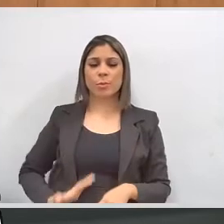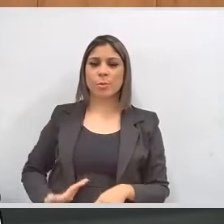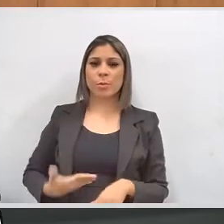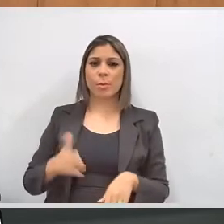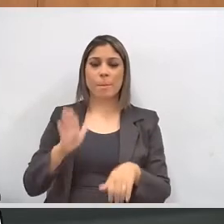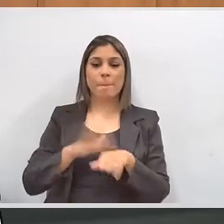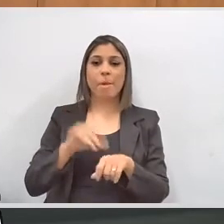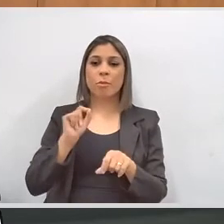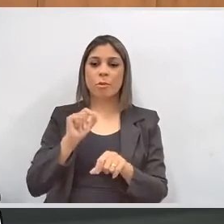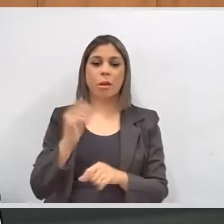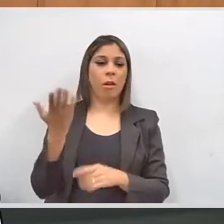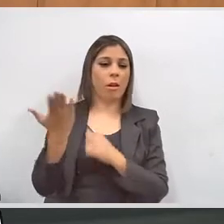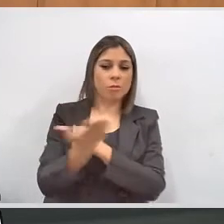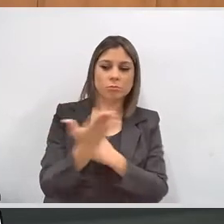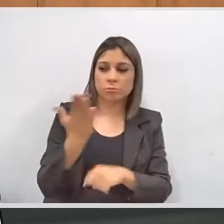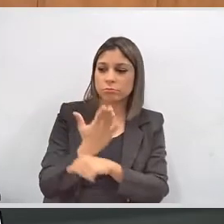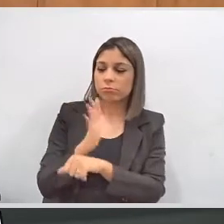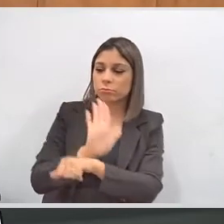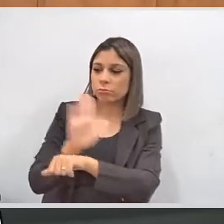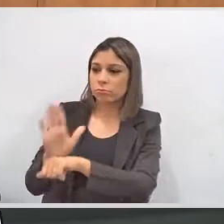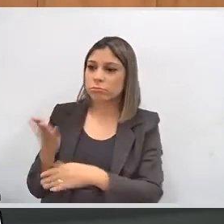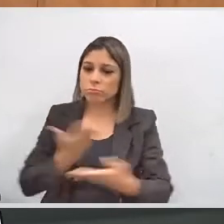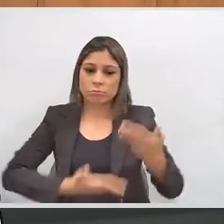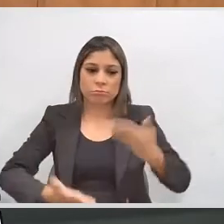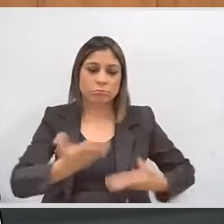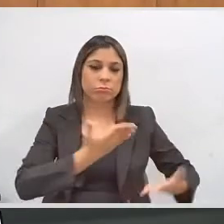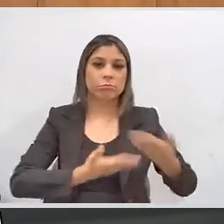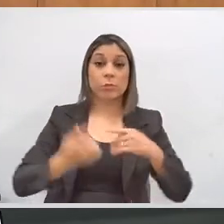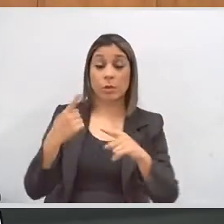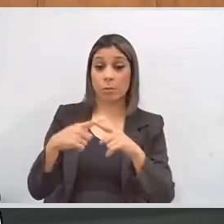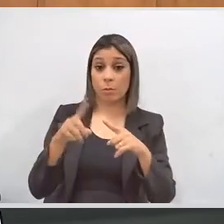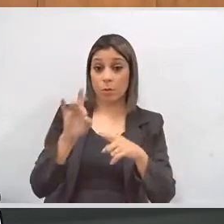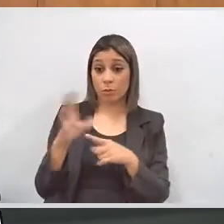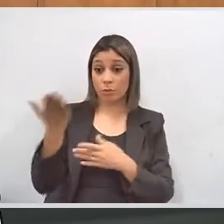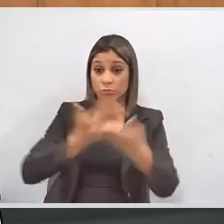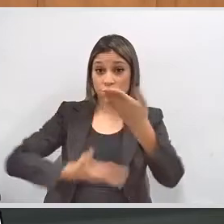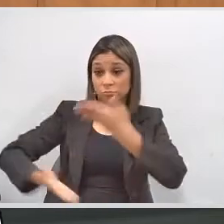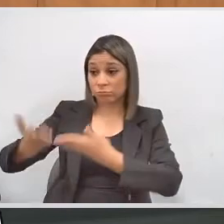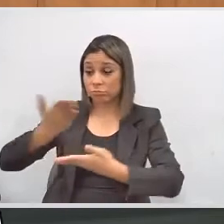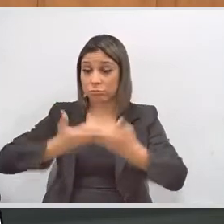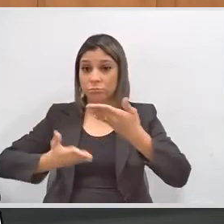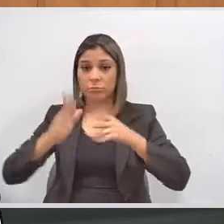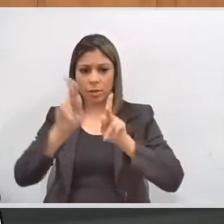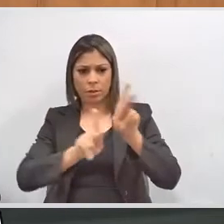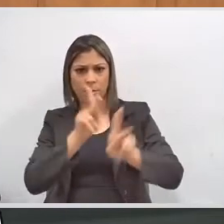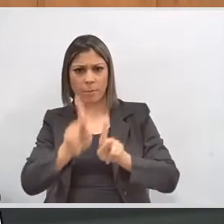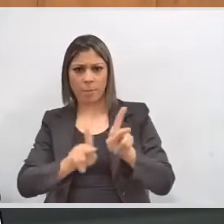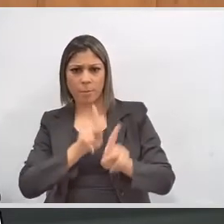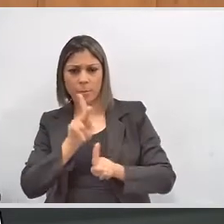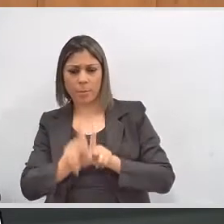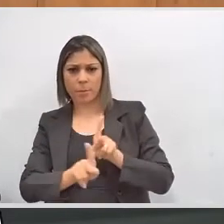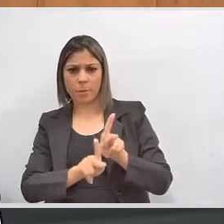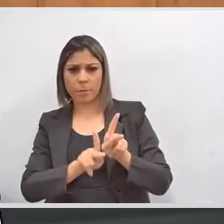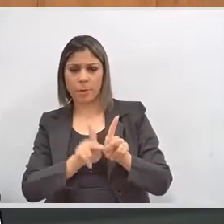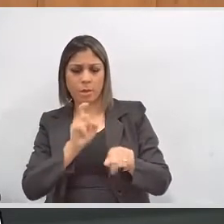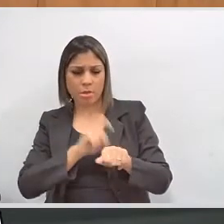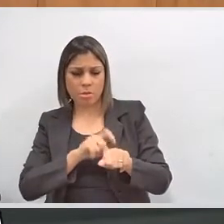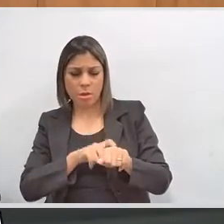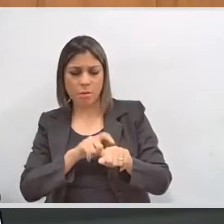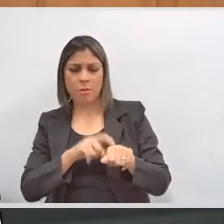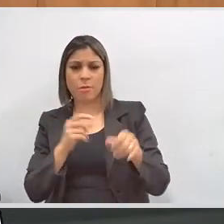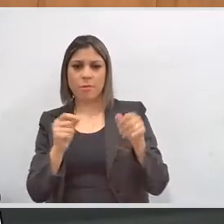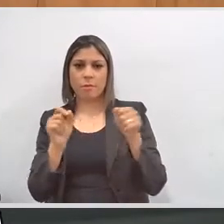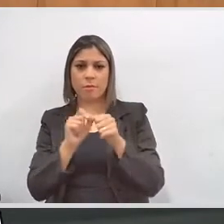públicos mais democráticos, porque não só ela conta com a participação da população na própria